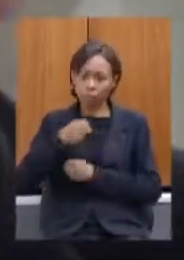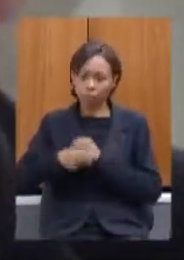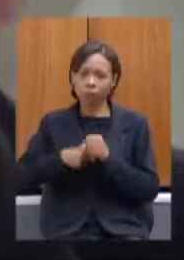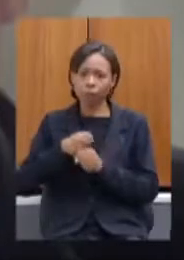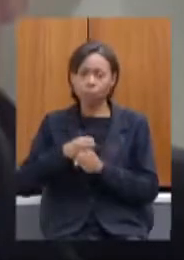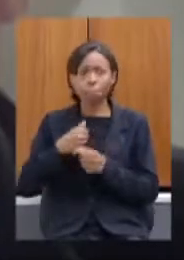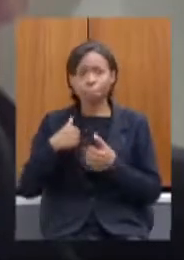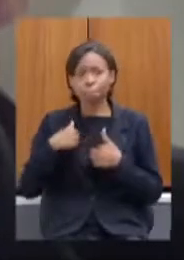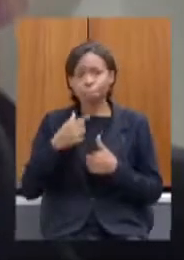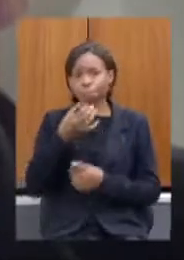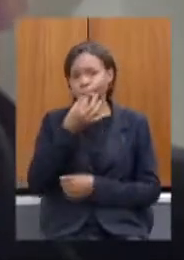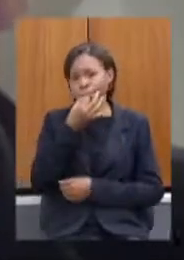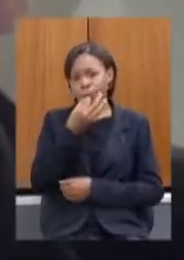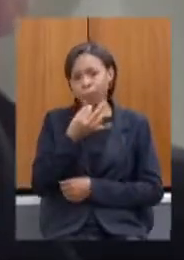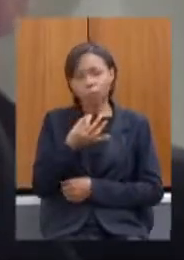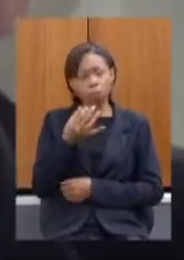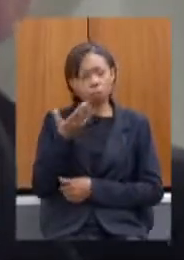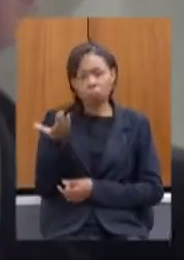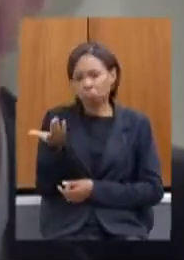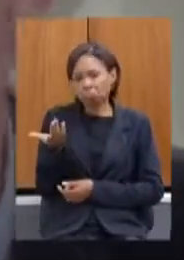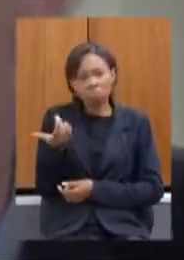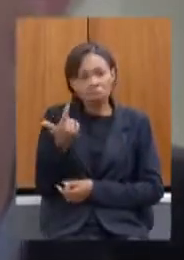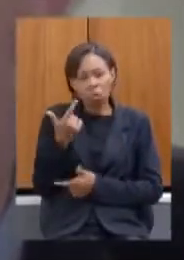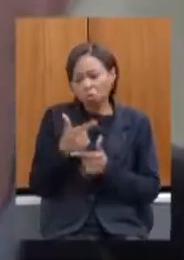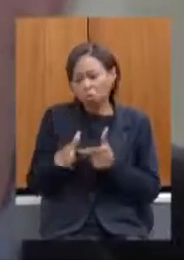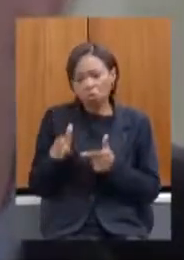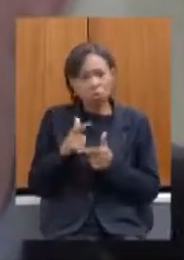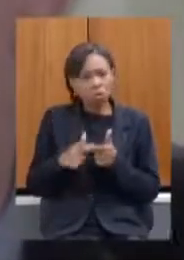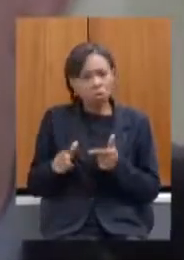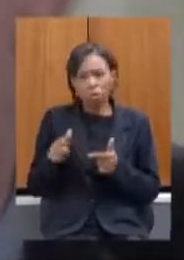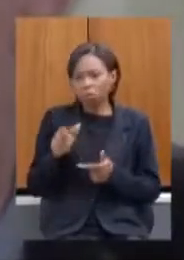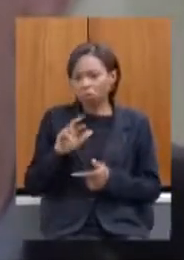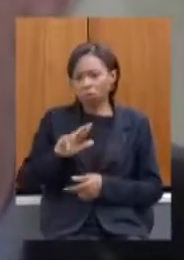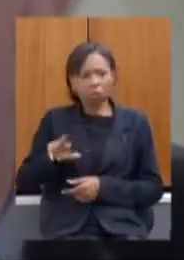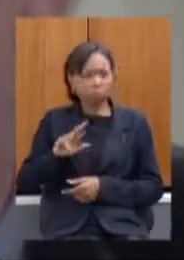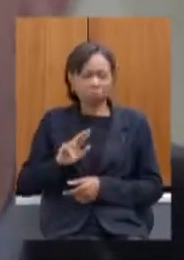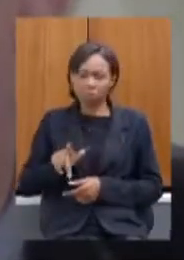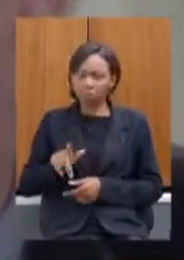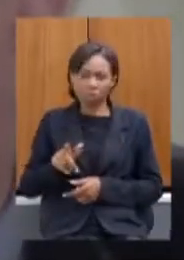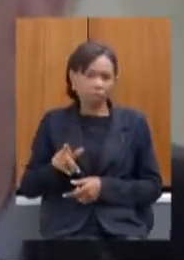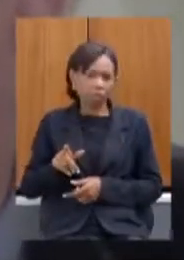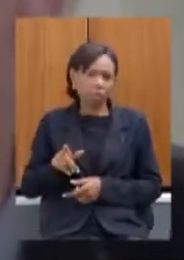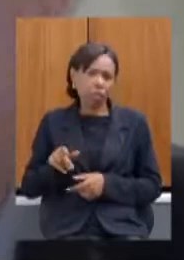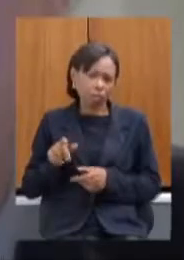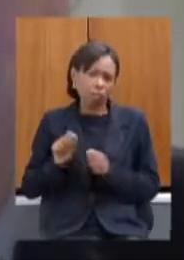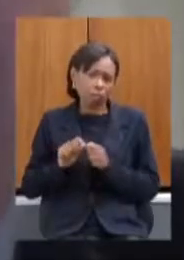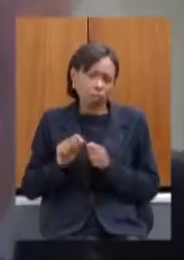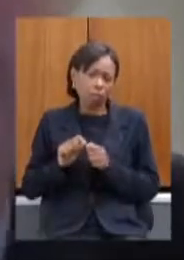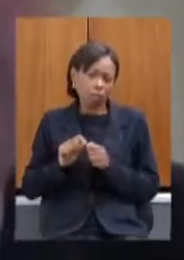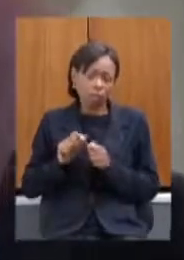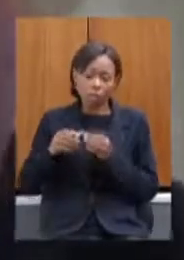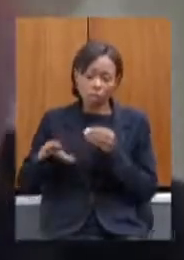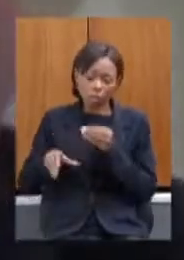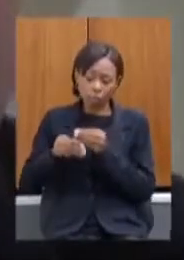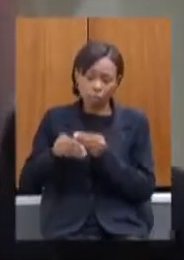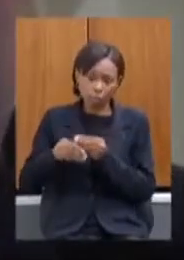eu não vejo problema em colocar isso como esse tipo de emenda como impositiva